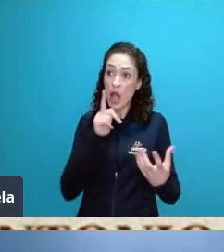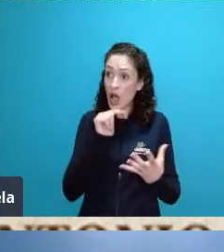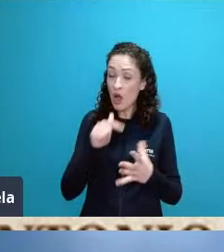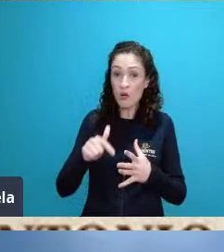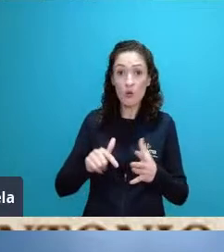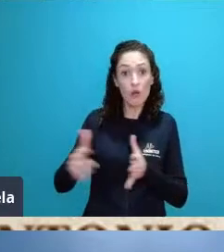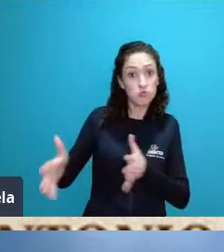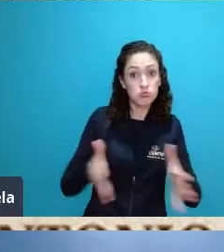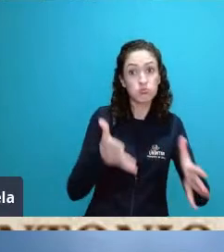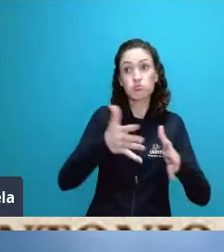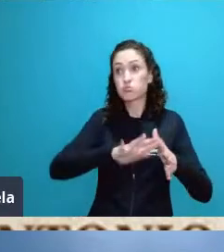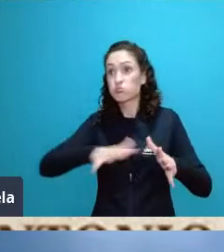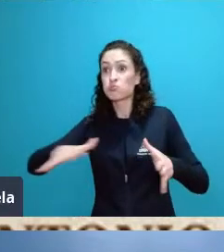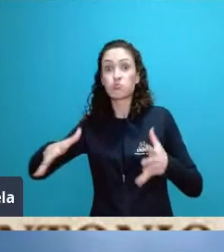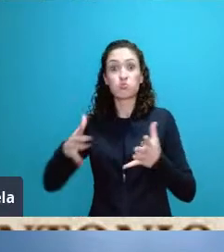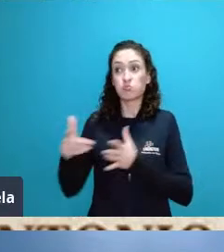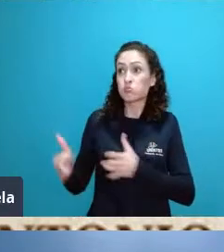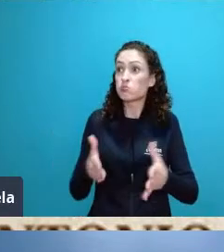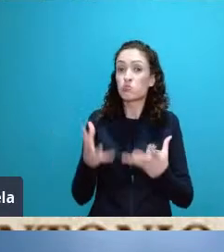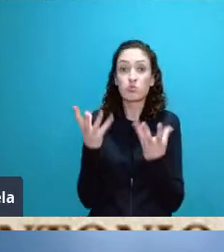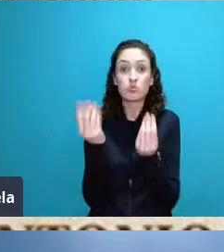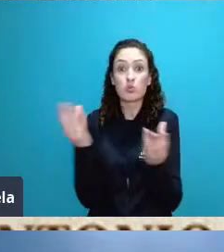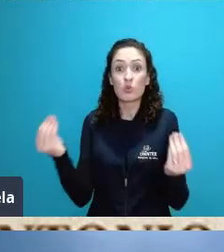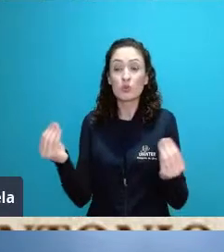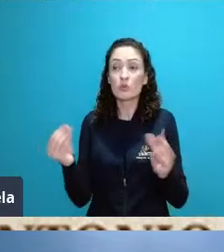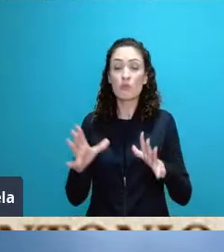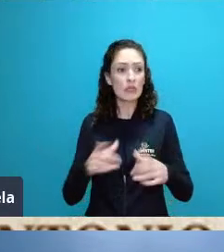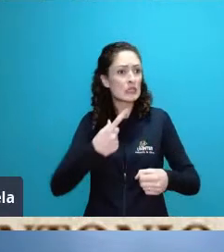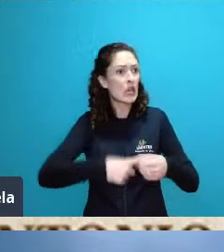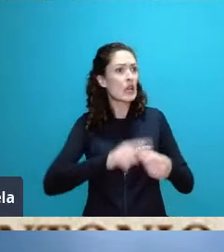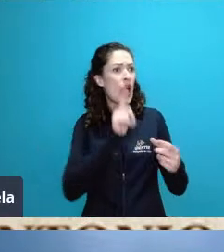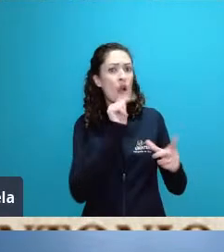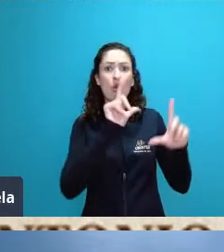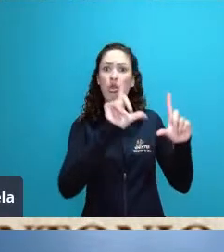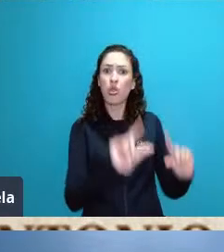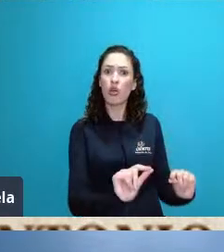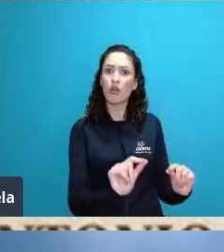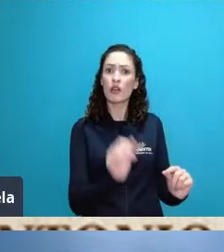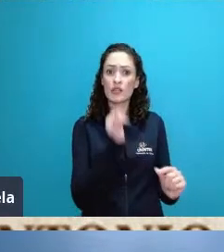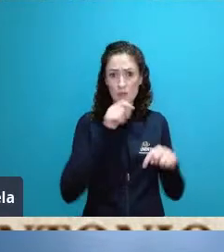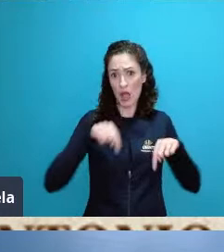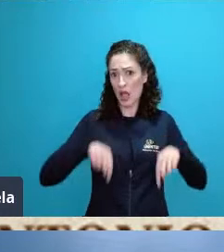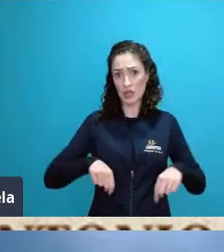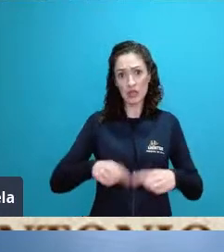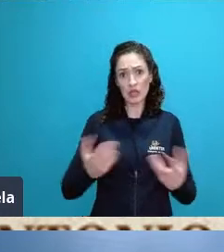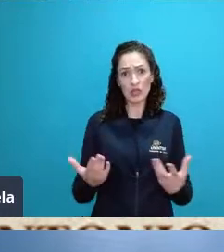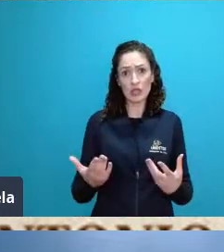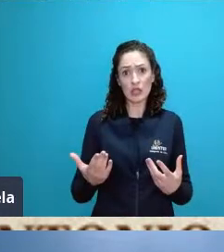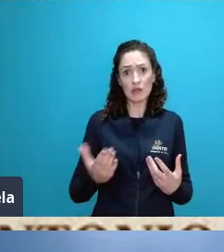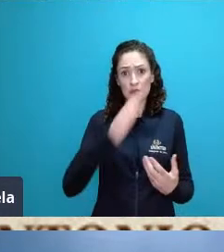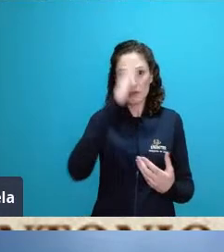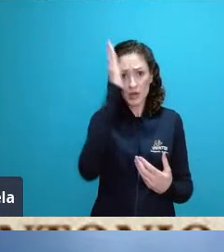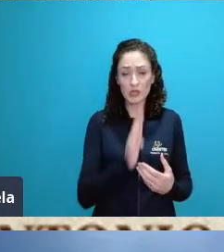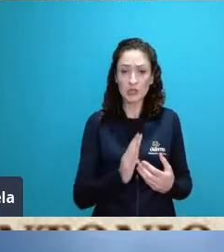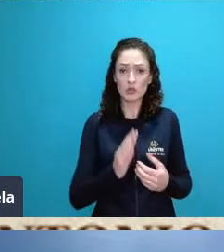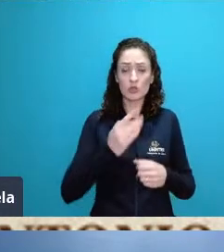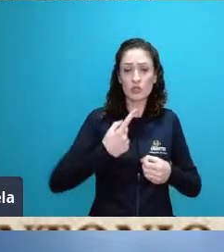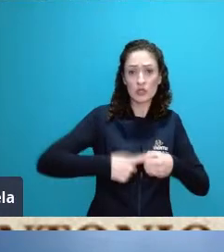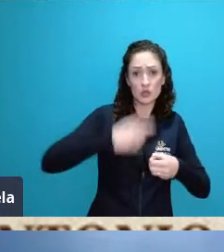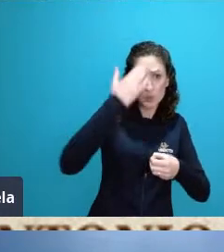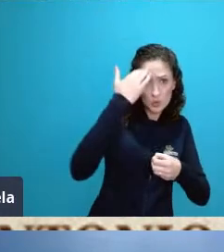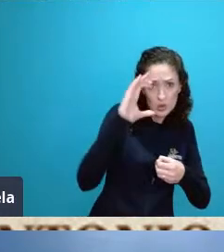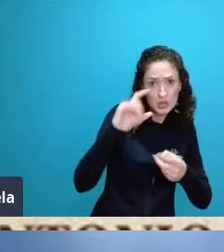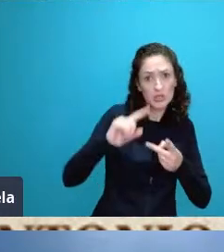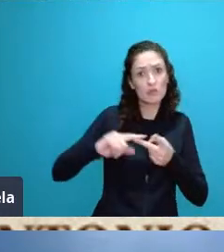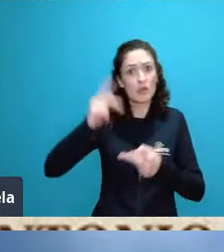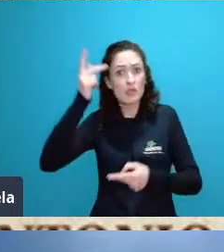várias grandes metrópoles sofrendo com falta d'água como Curitiba São Paulo e várias outras eu vou deixar para o Luiz